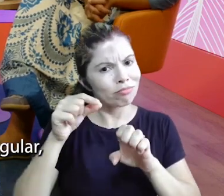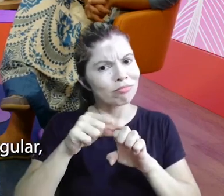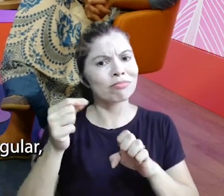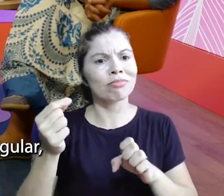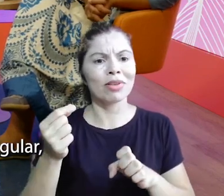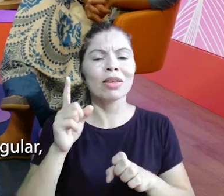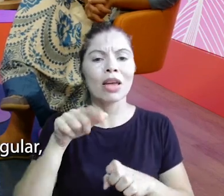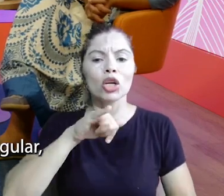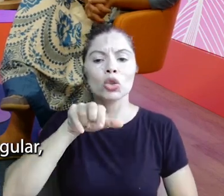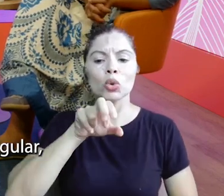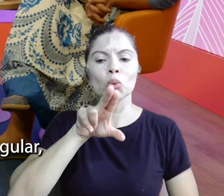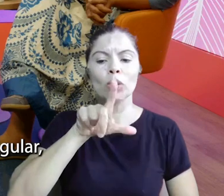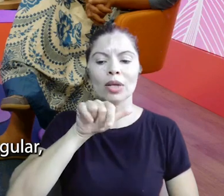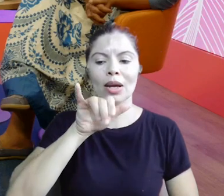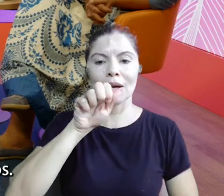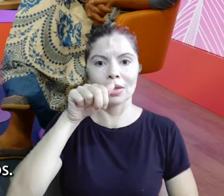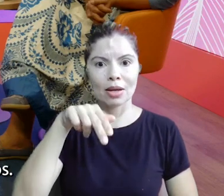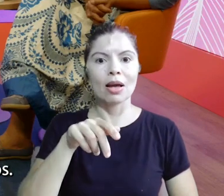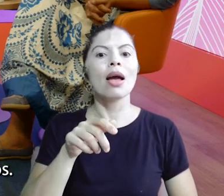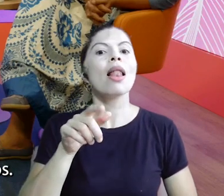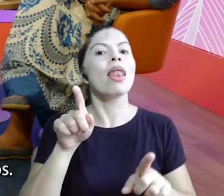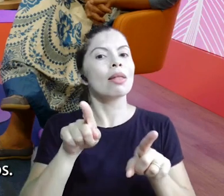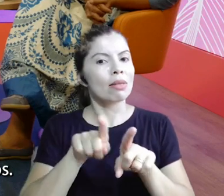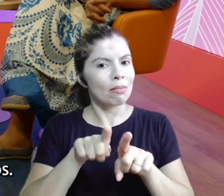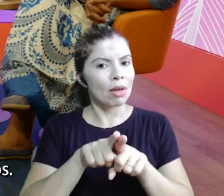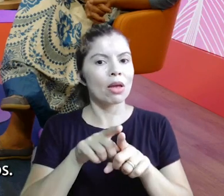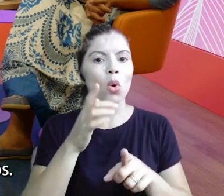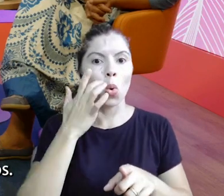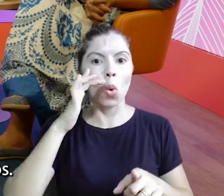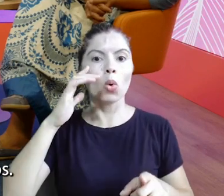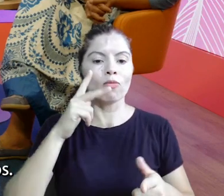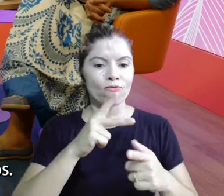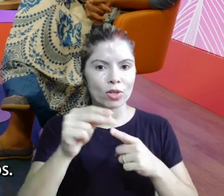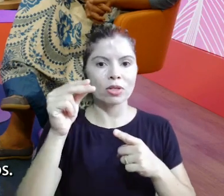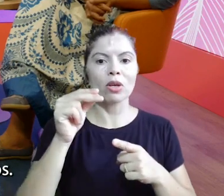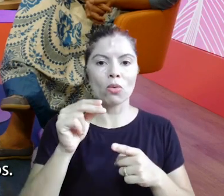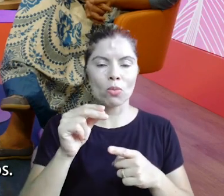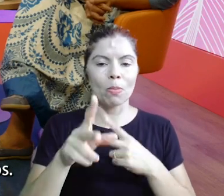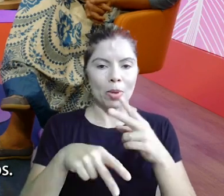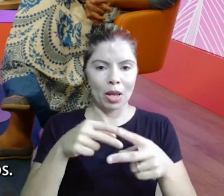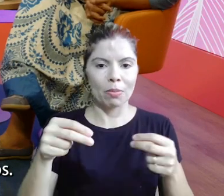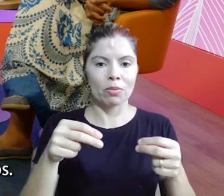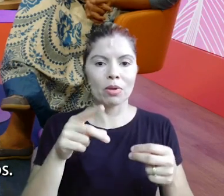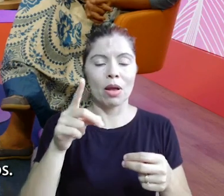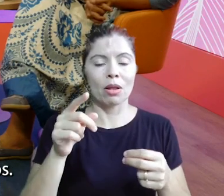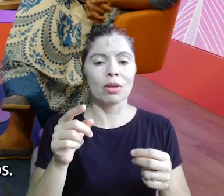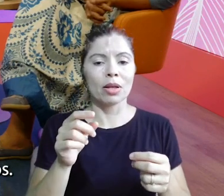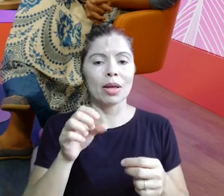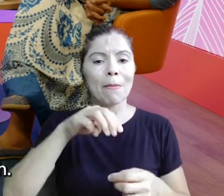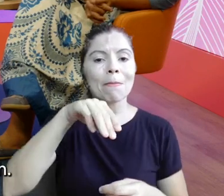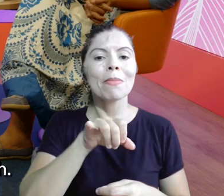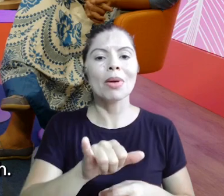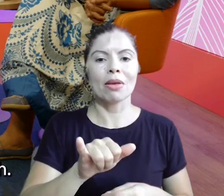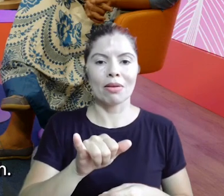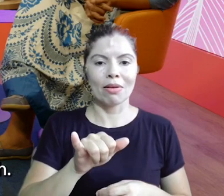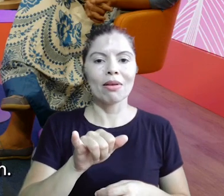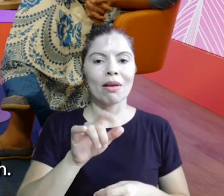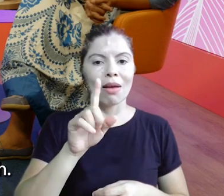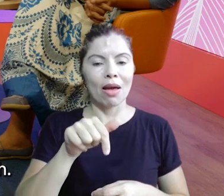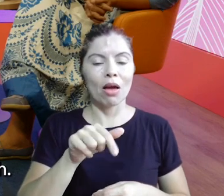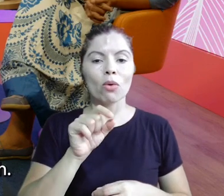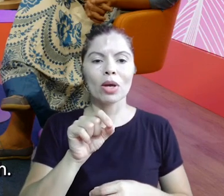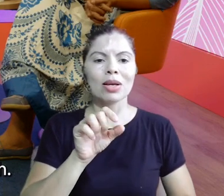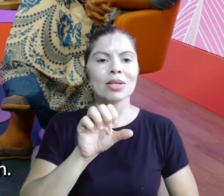com negócio singular, que é a Juliana Ramalho. Ela também é uma finalista ouro na categoria Pequenos Negócios. Ela é sócia